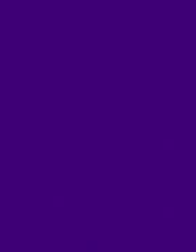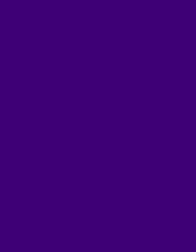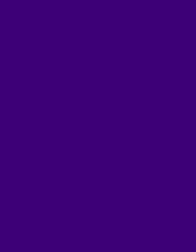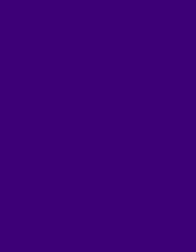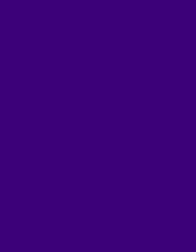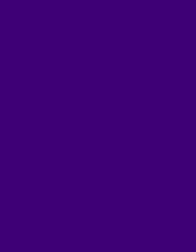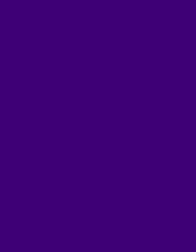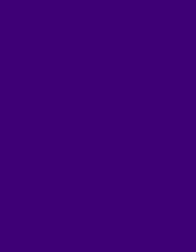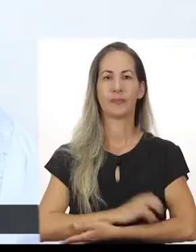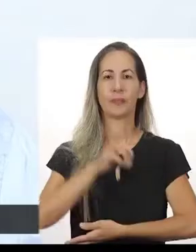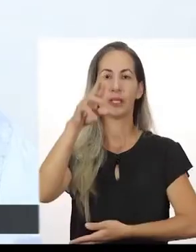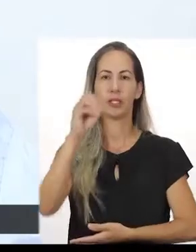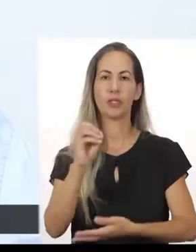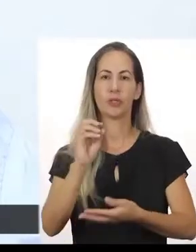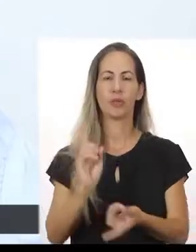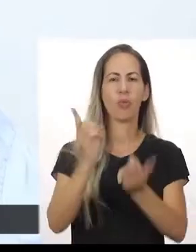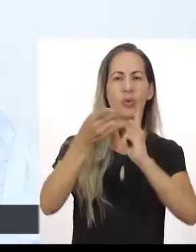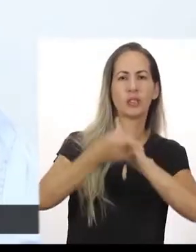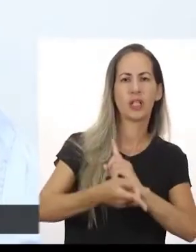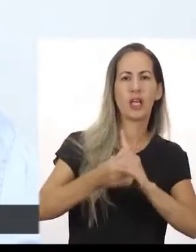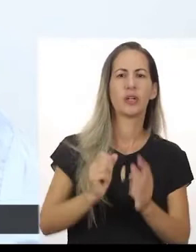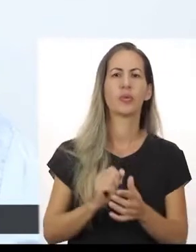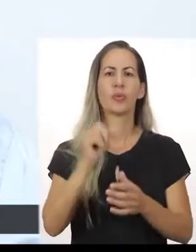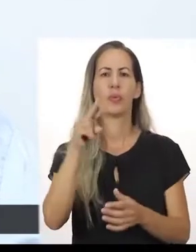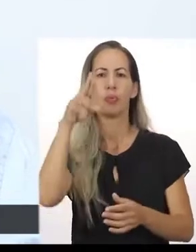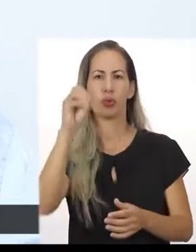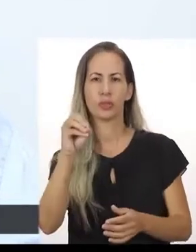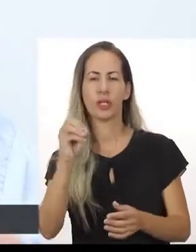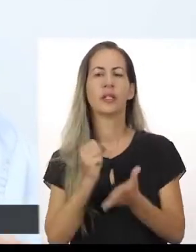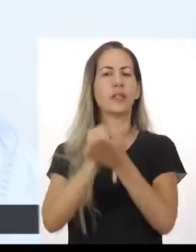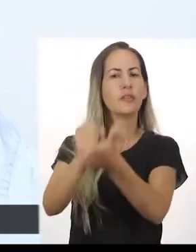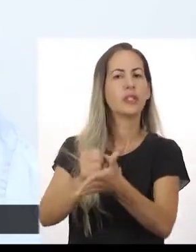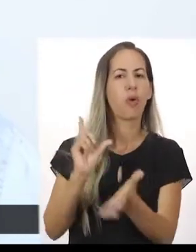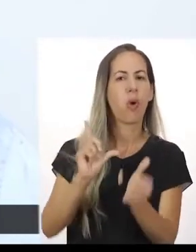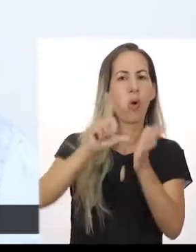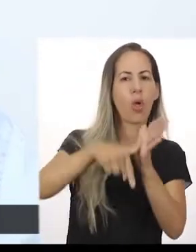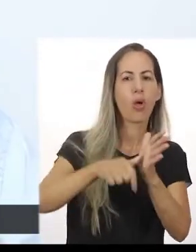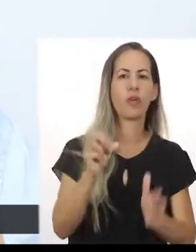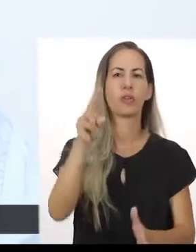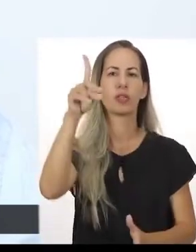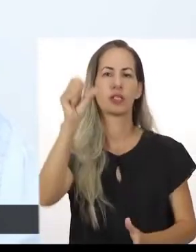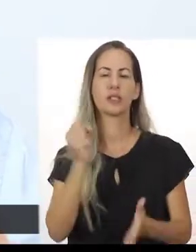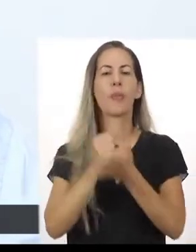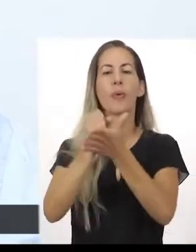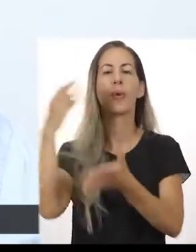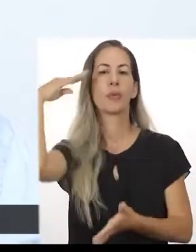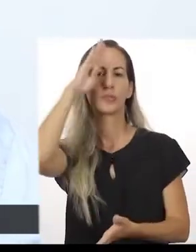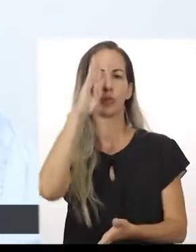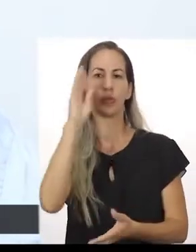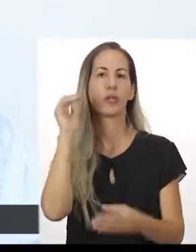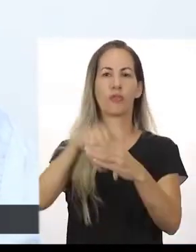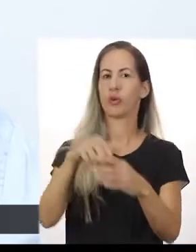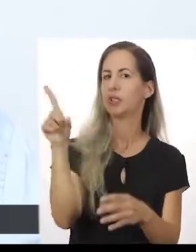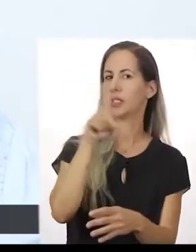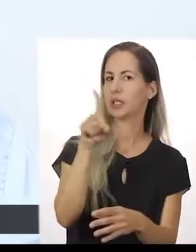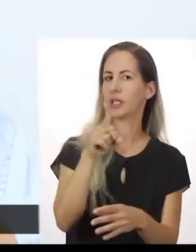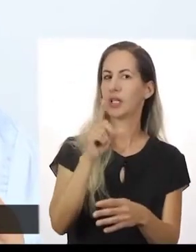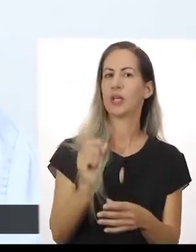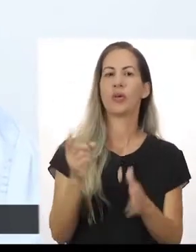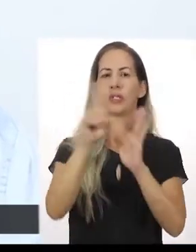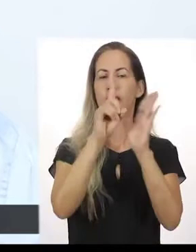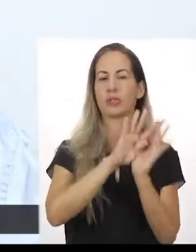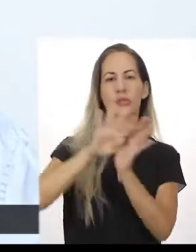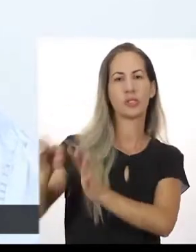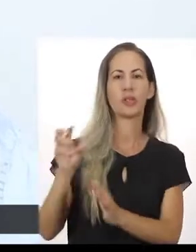50. O Marinho é inimigo dos trabalhadores. O Mota defendeu o golpe e o Alves apoiou o Bolsonaro. Não